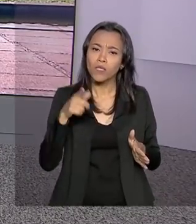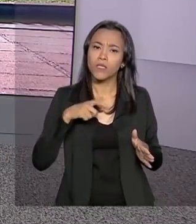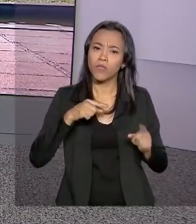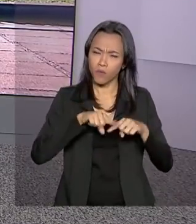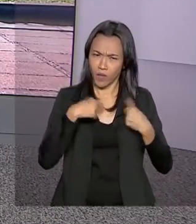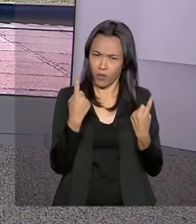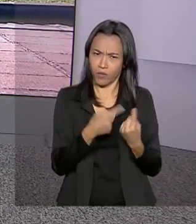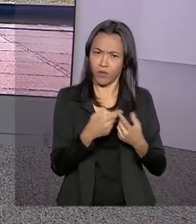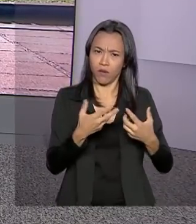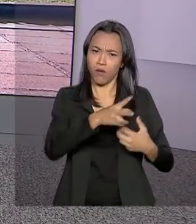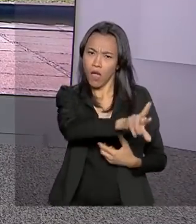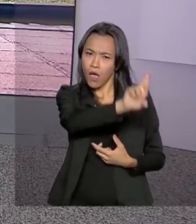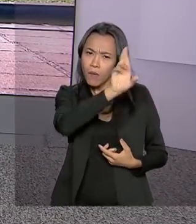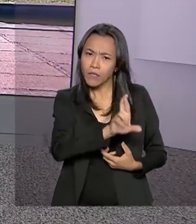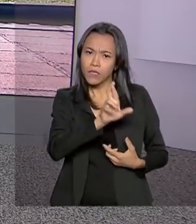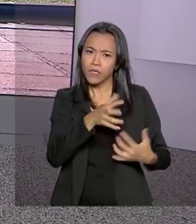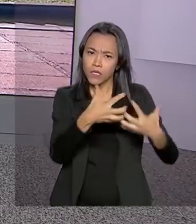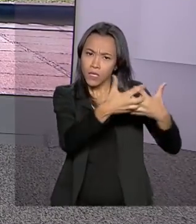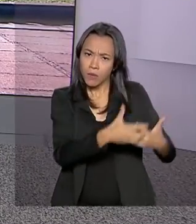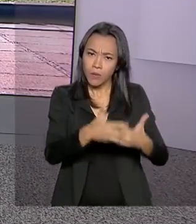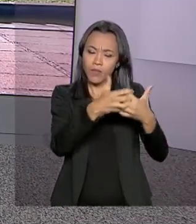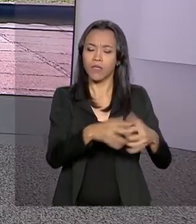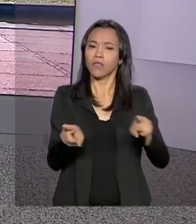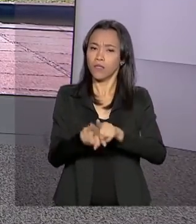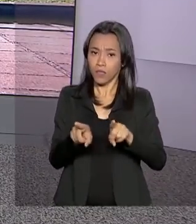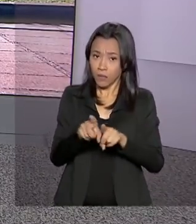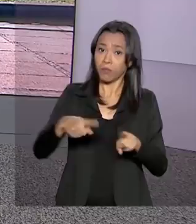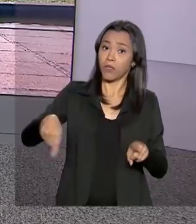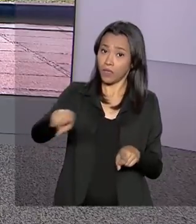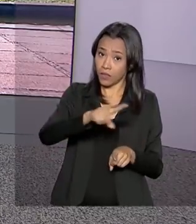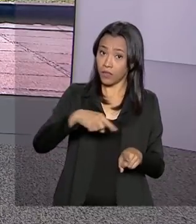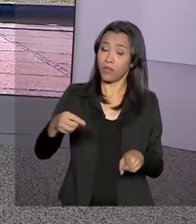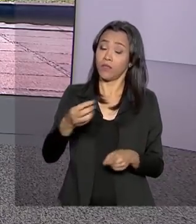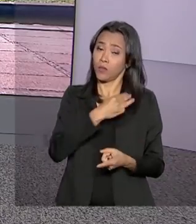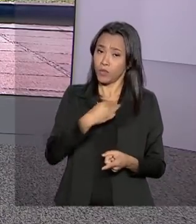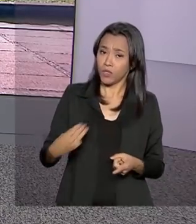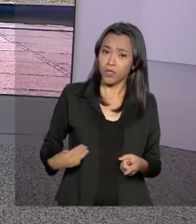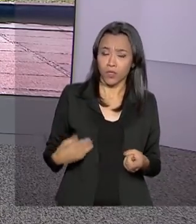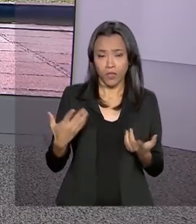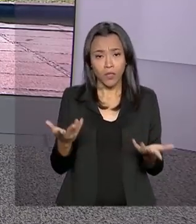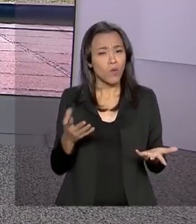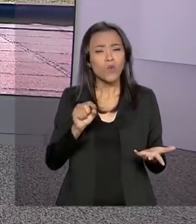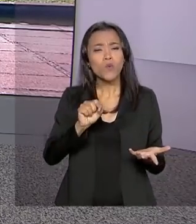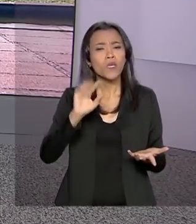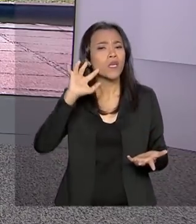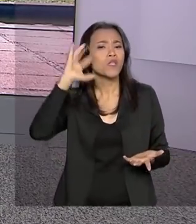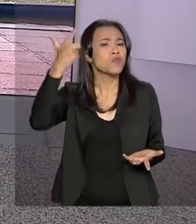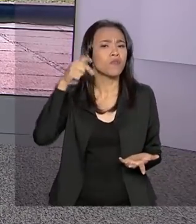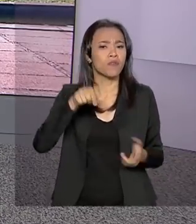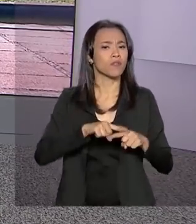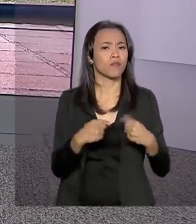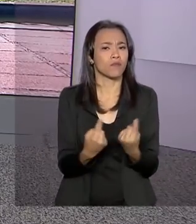caminhoneiros e também o ministro da Infraestrutura, Tarcísio Gomes de Freitas. Enfim, qual o resultado dessa reunião?